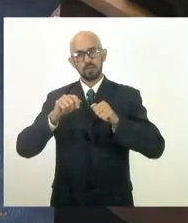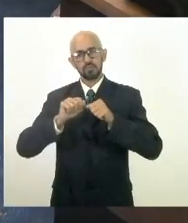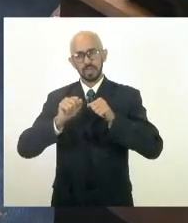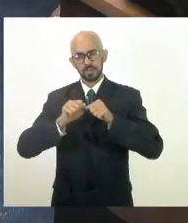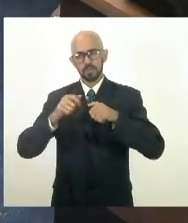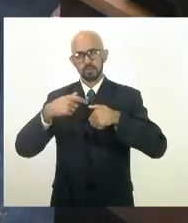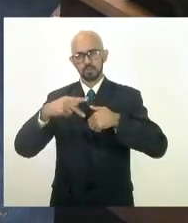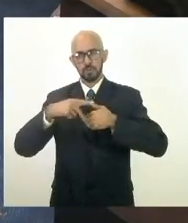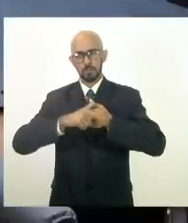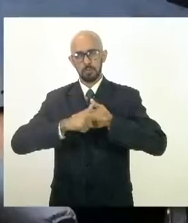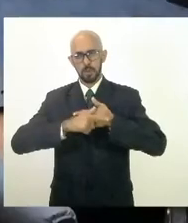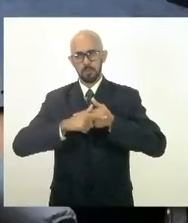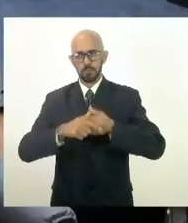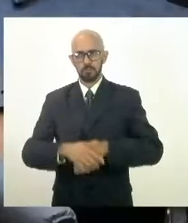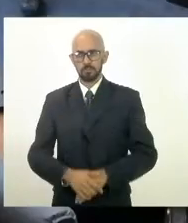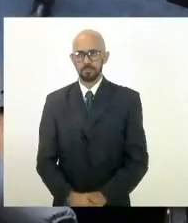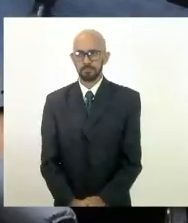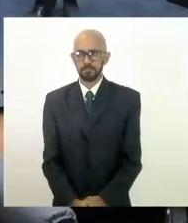juntos